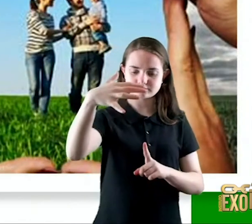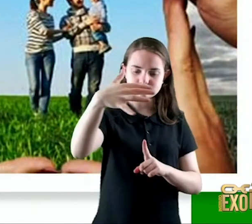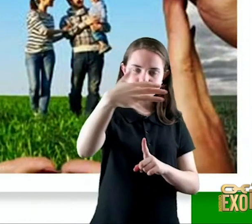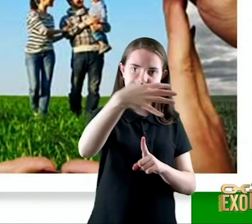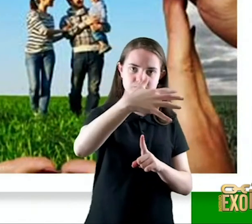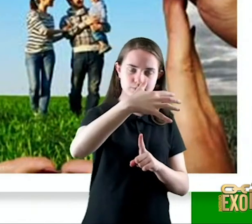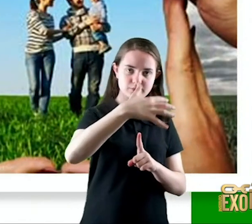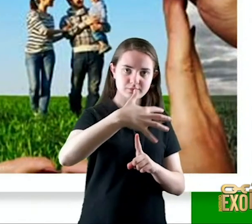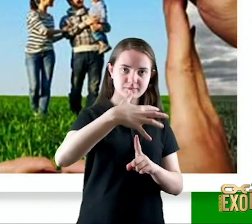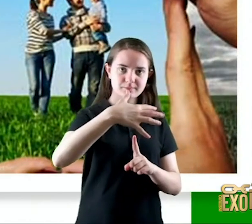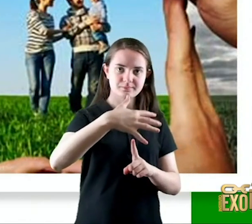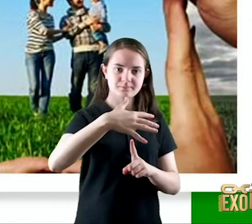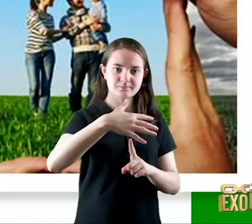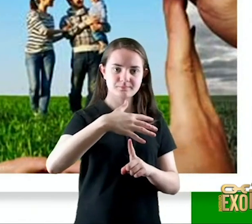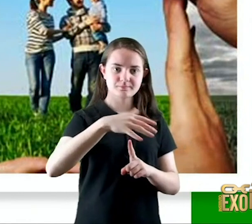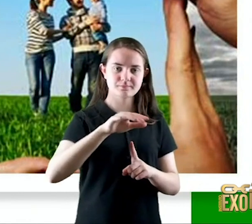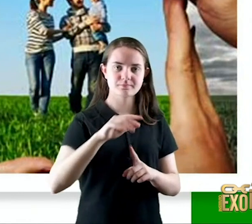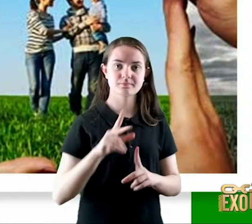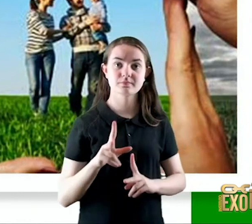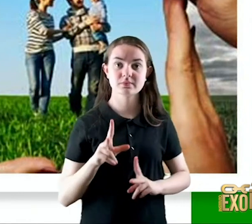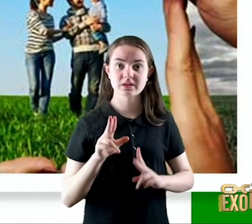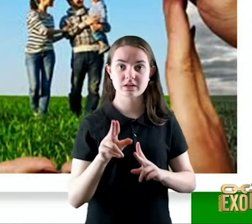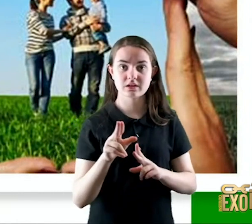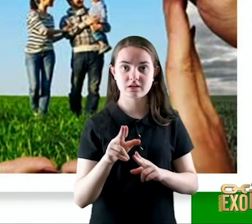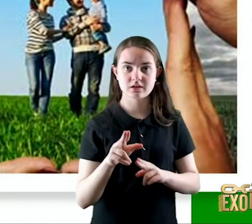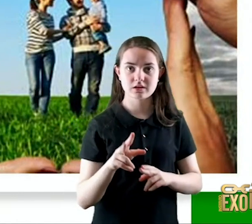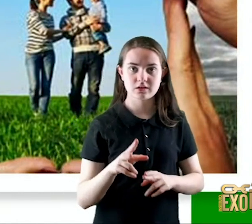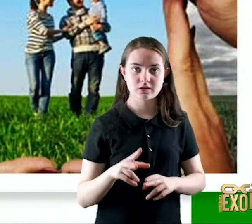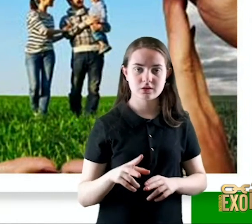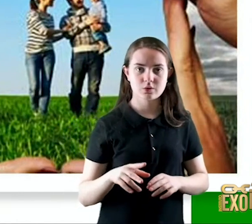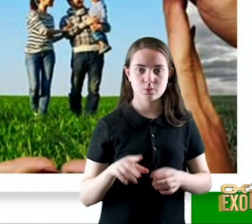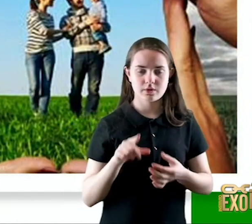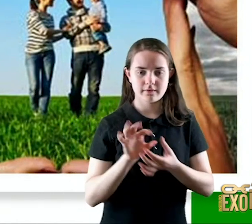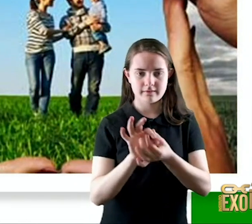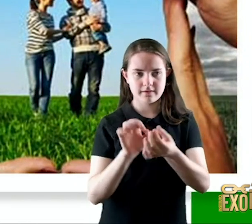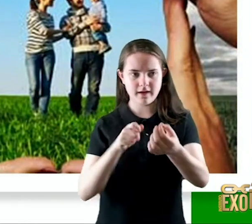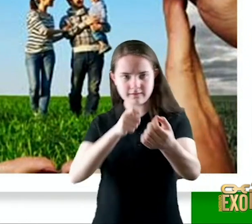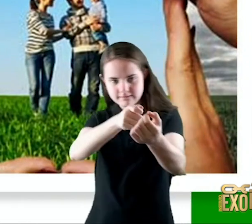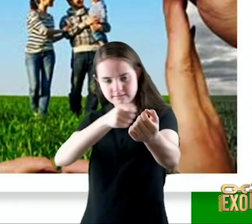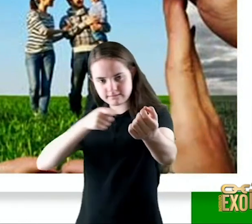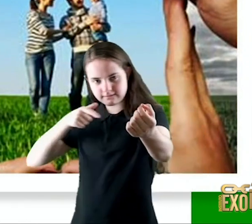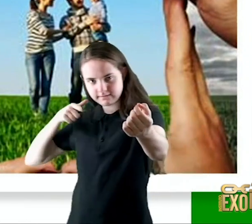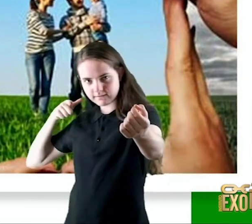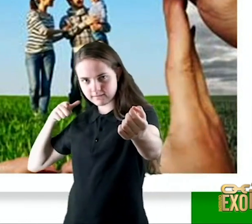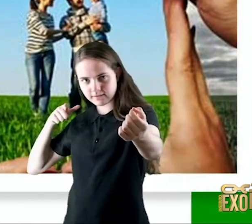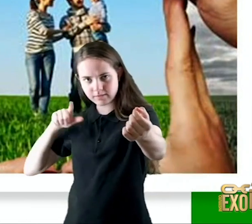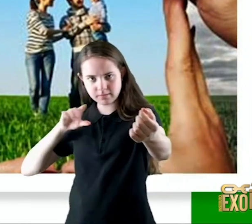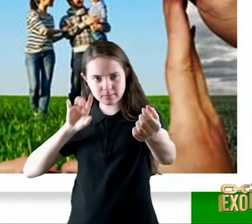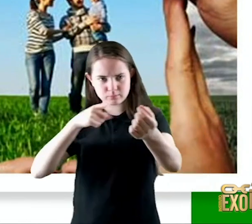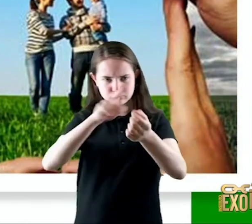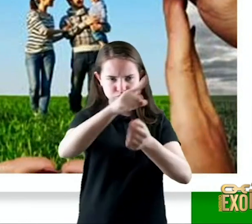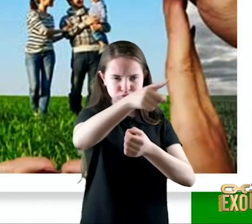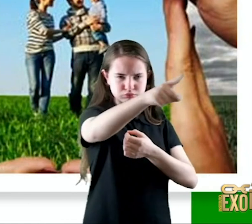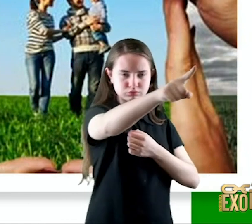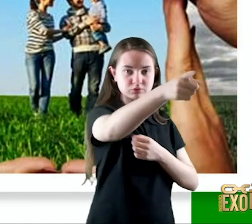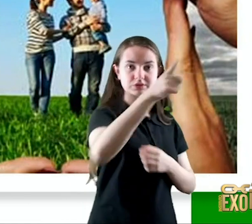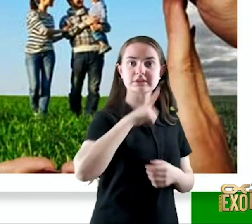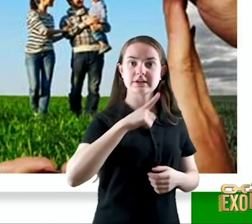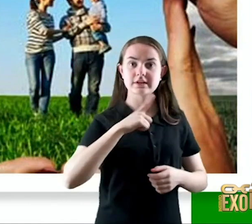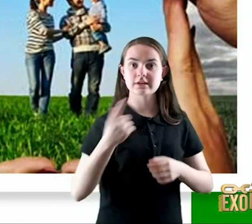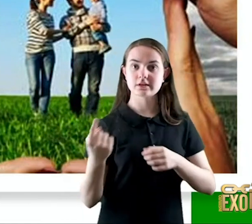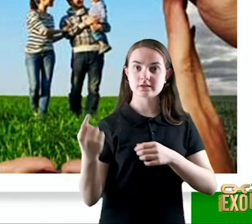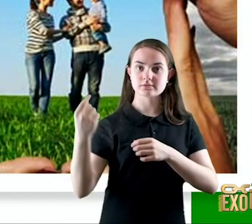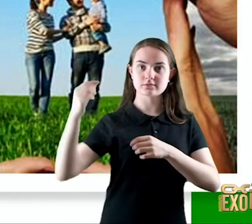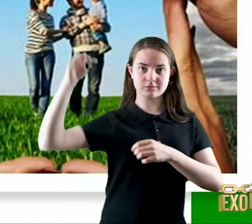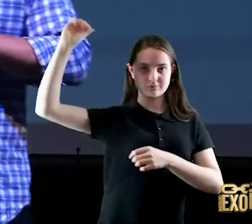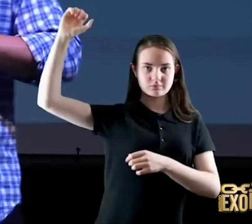cobriu pois me pôs como uma flecha limpa e me escondeu na sua aljava existe sim um esconderijo essa flecha